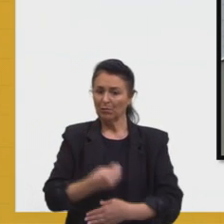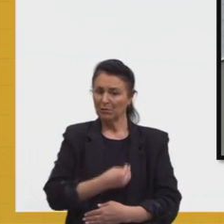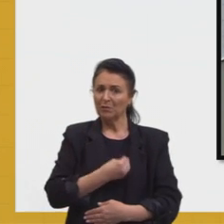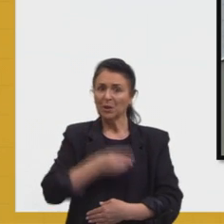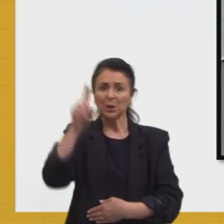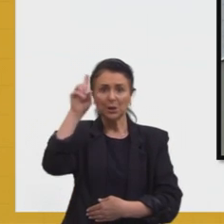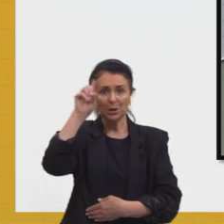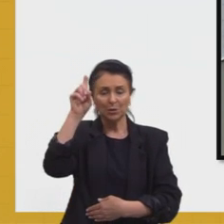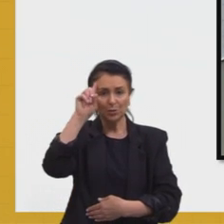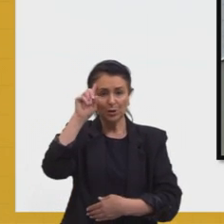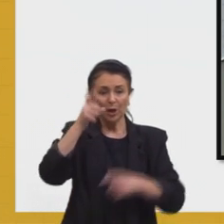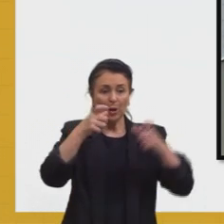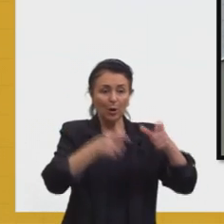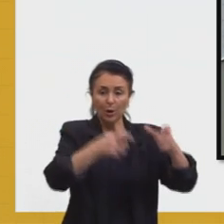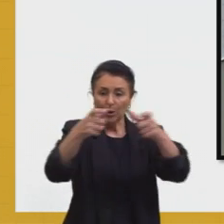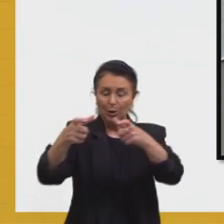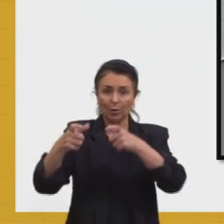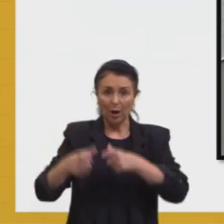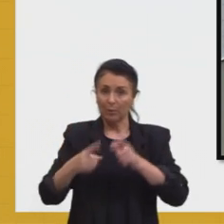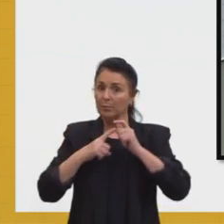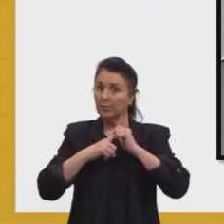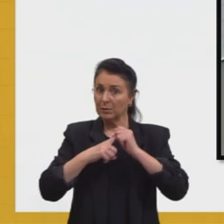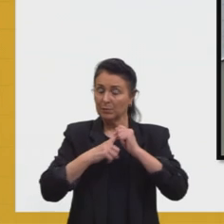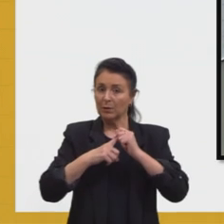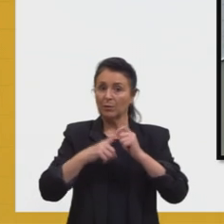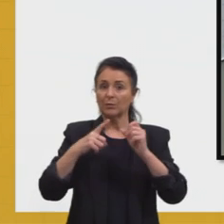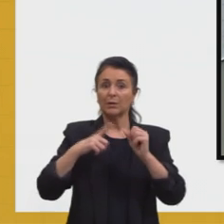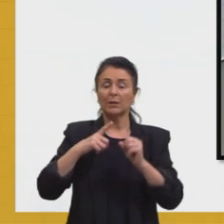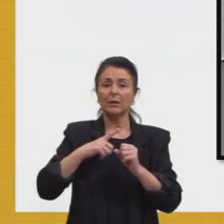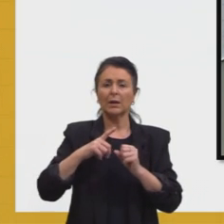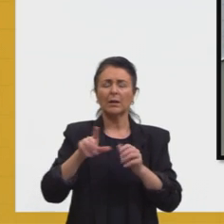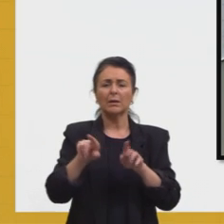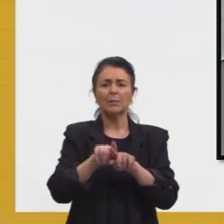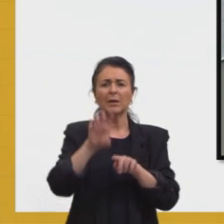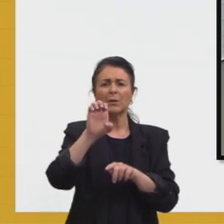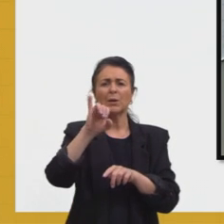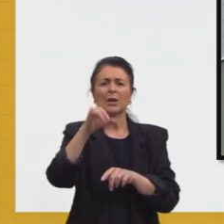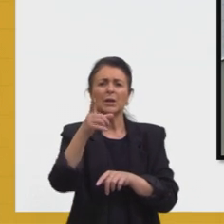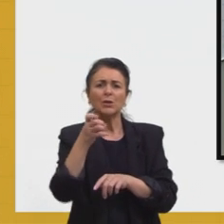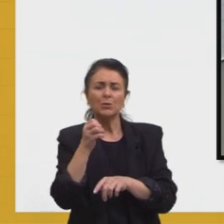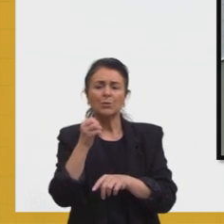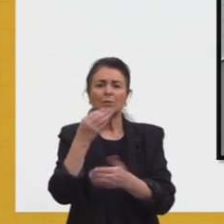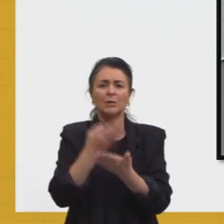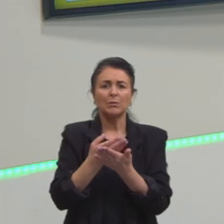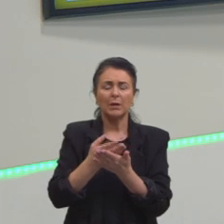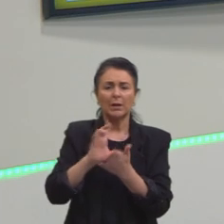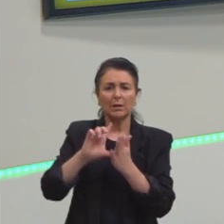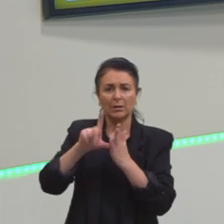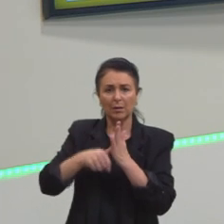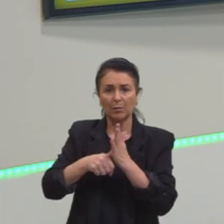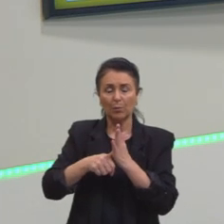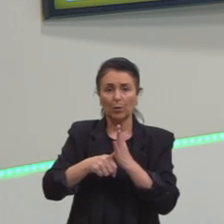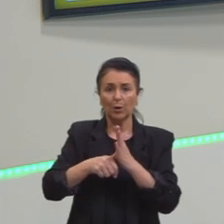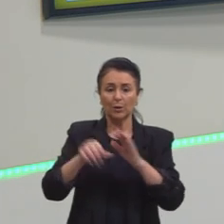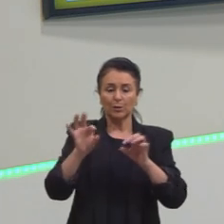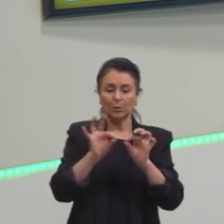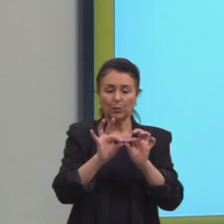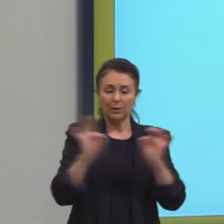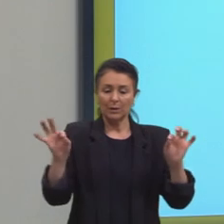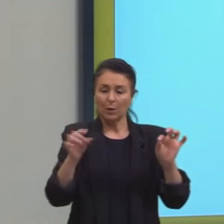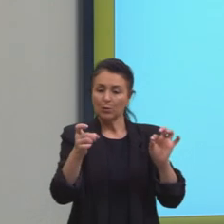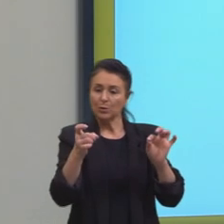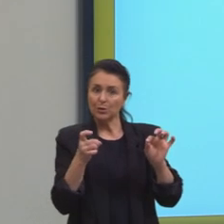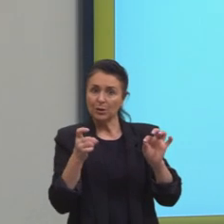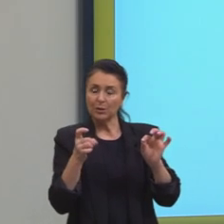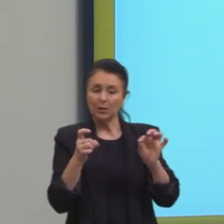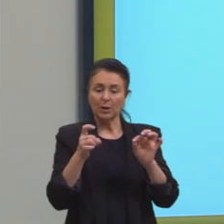principalmente localização. Aqui nós temos o eixo que nós vamos estudar posteriormente, o eixo horizontal X, depois